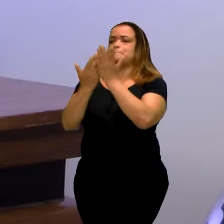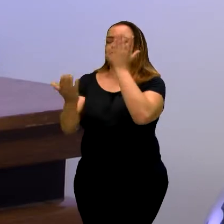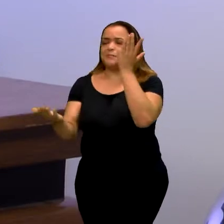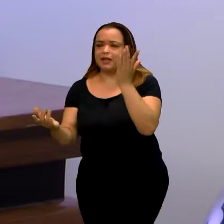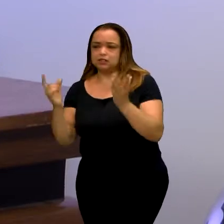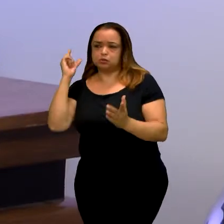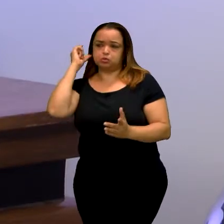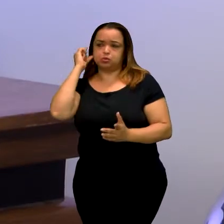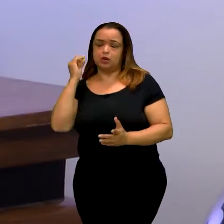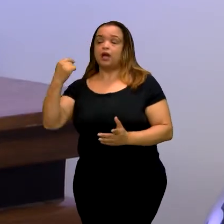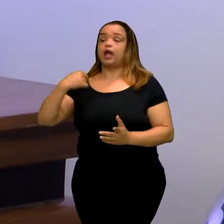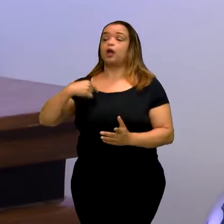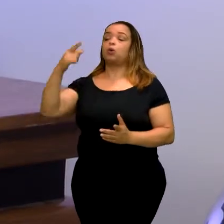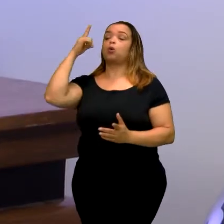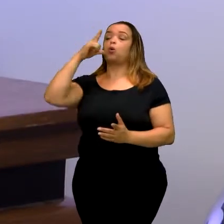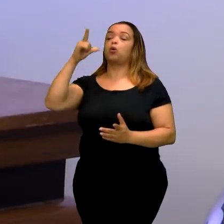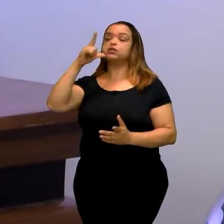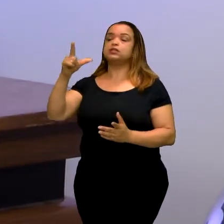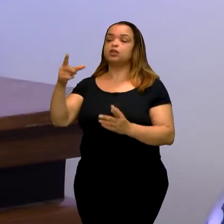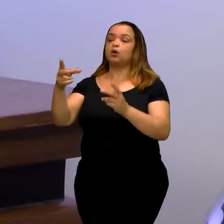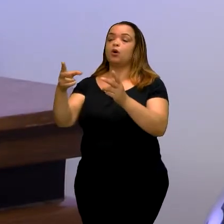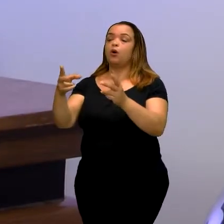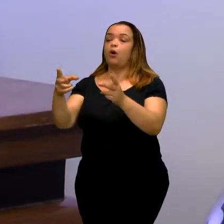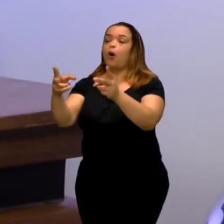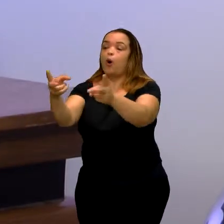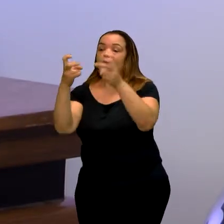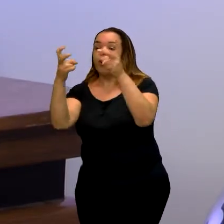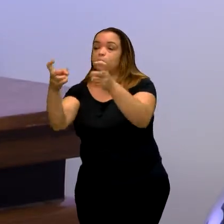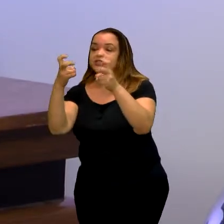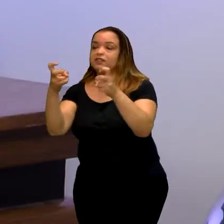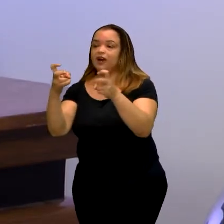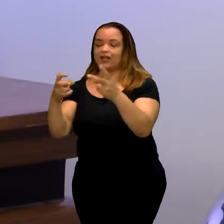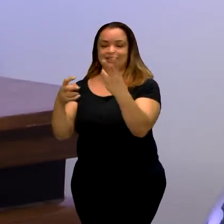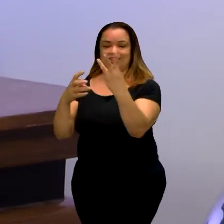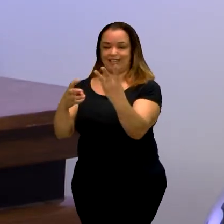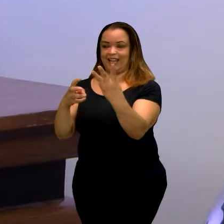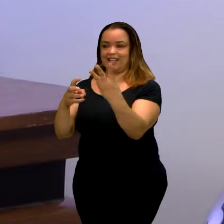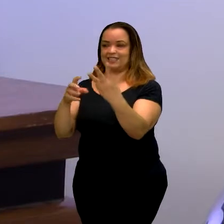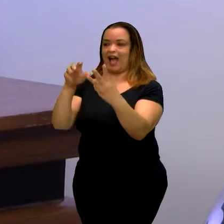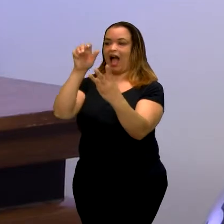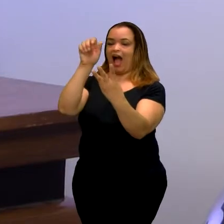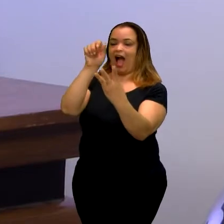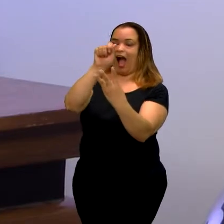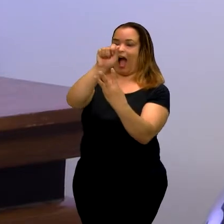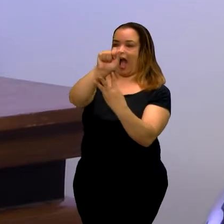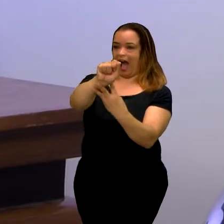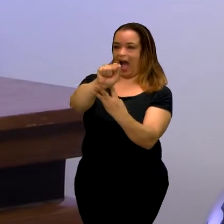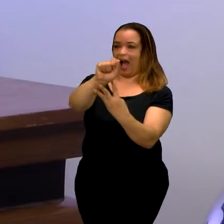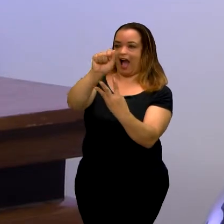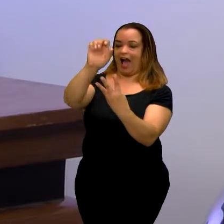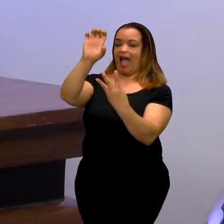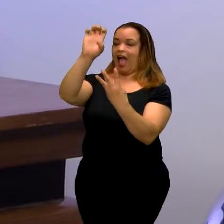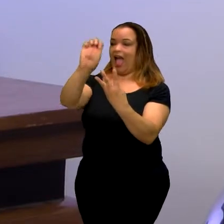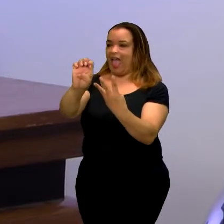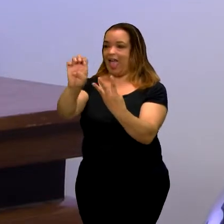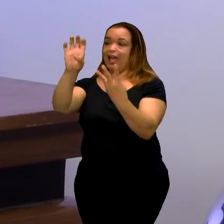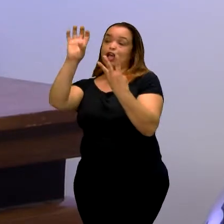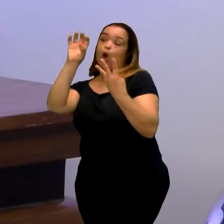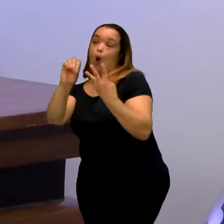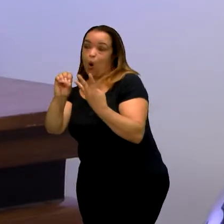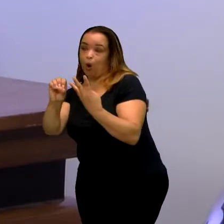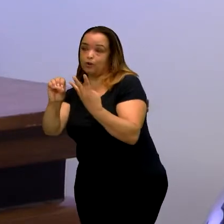minha, eu consigo identificar. Três vogais. O A, o E e o O.